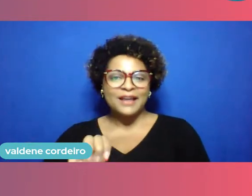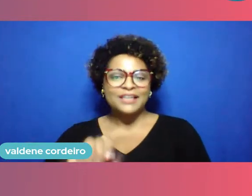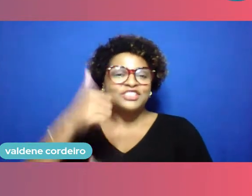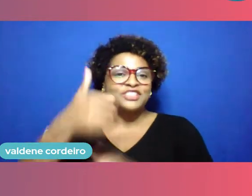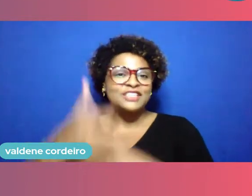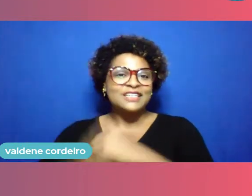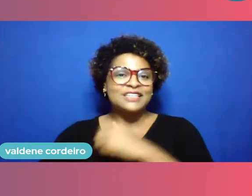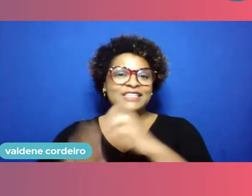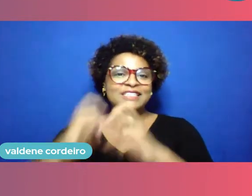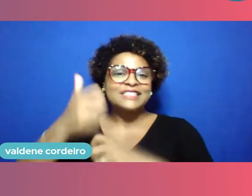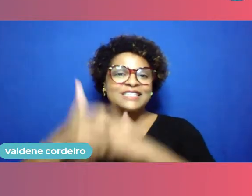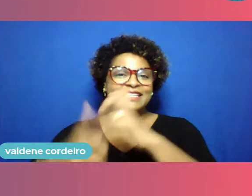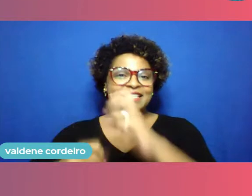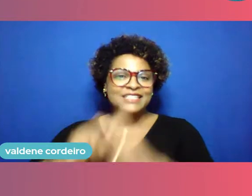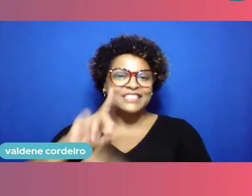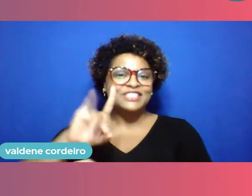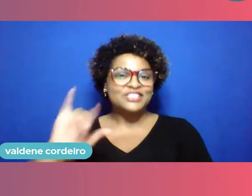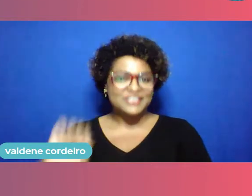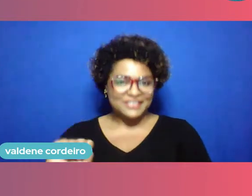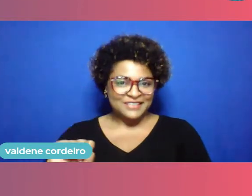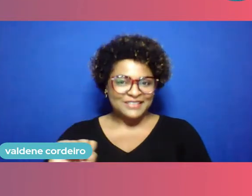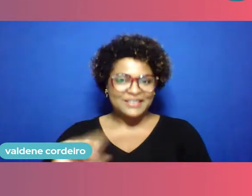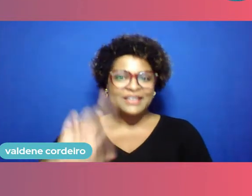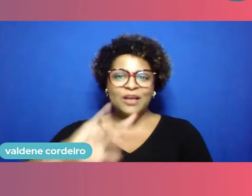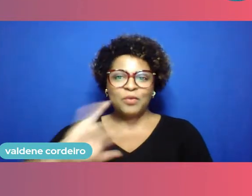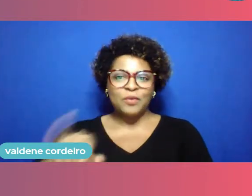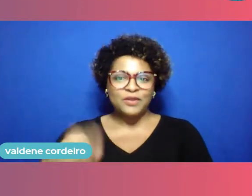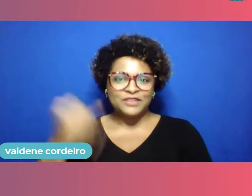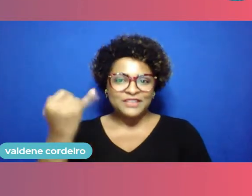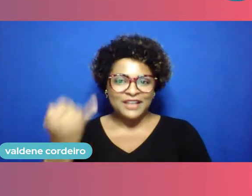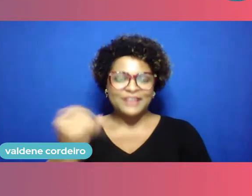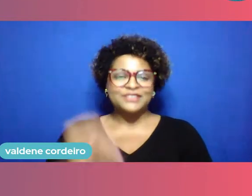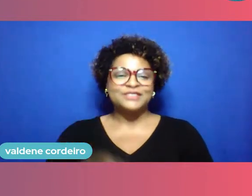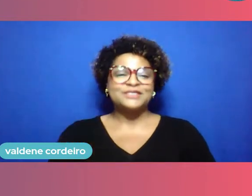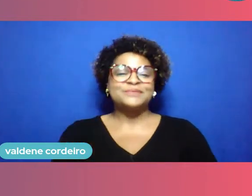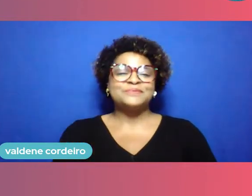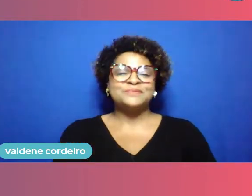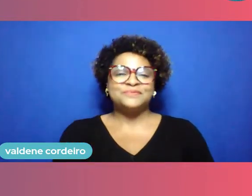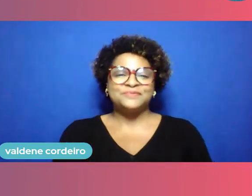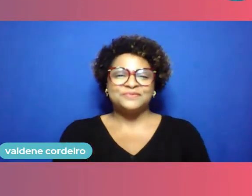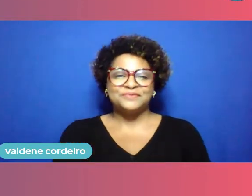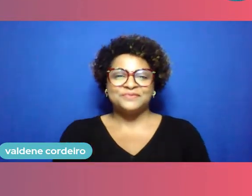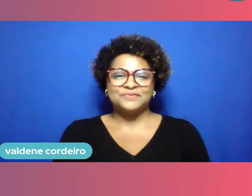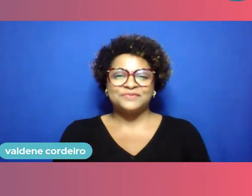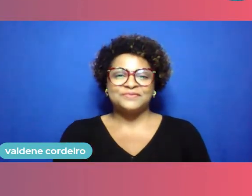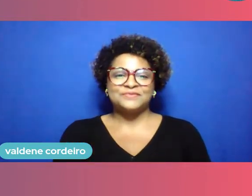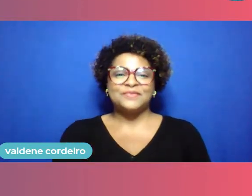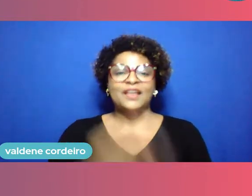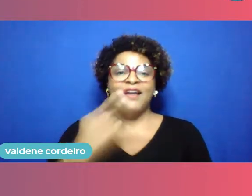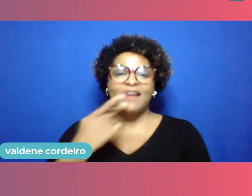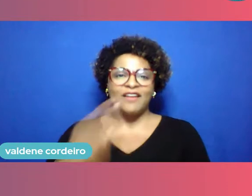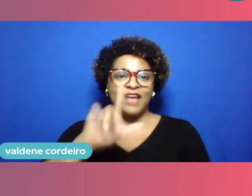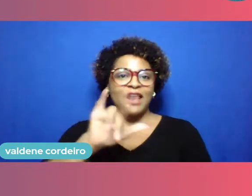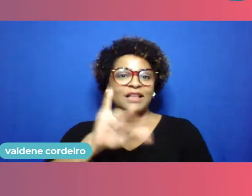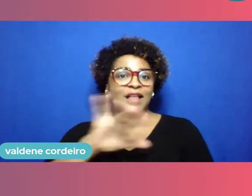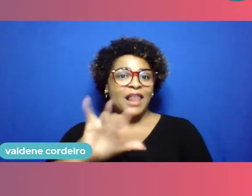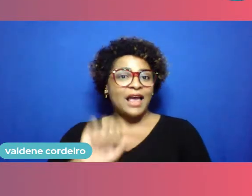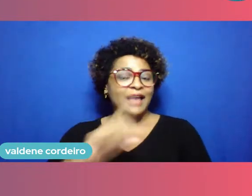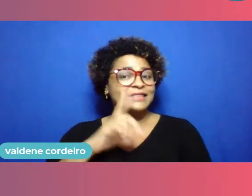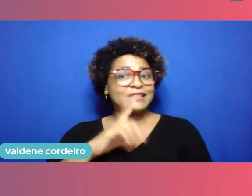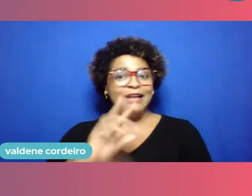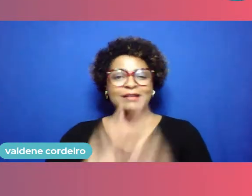é literalmente conectada com os valores que a gente acredita, a gente trata aqui no Mangue que quando a maré sobe,